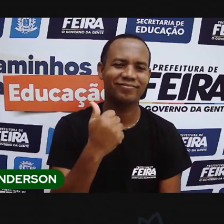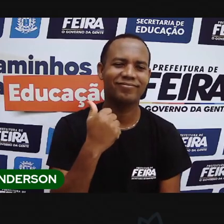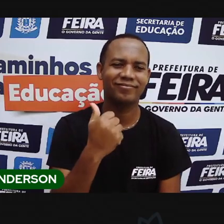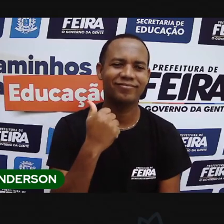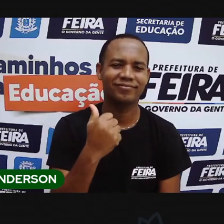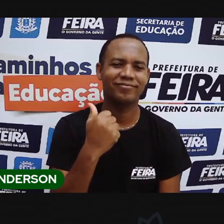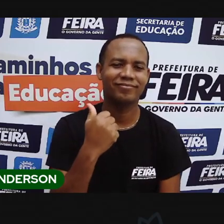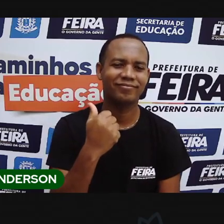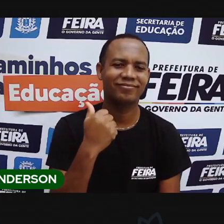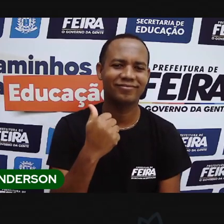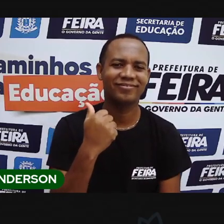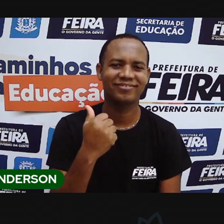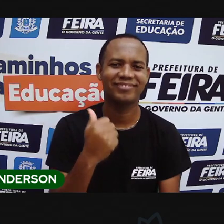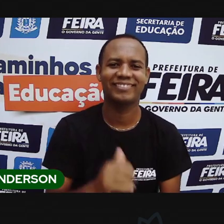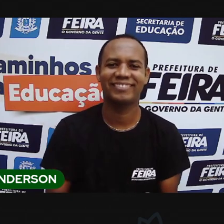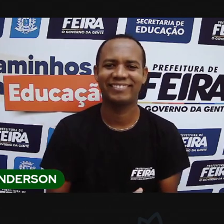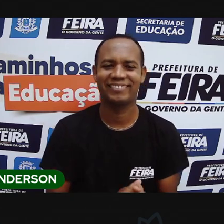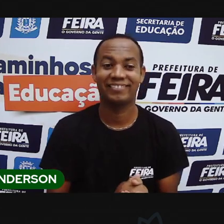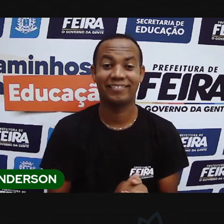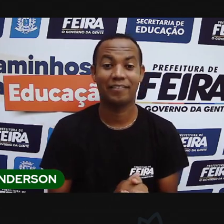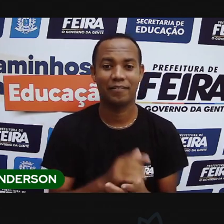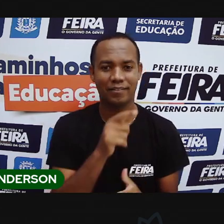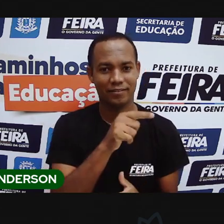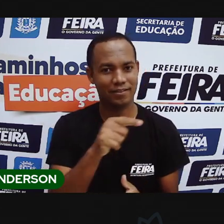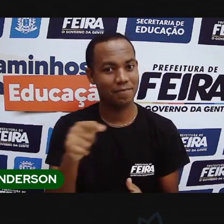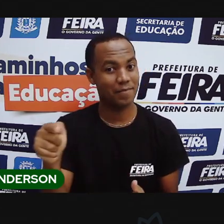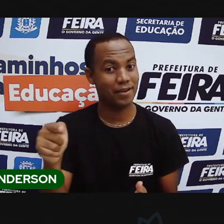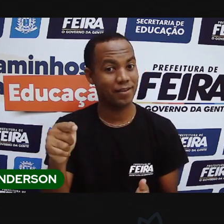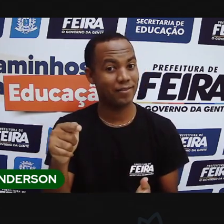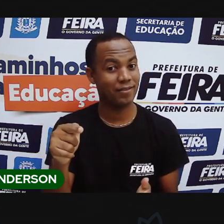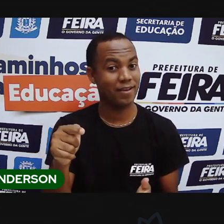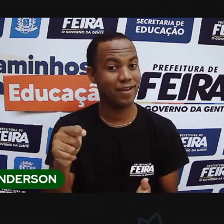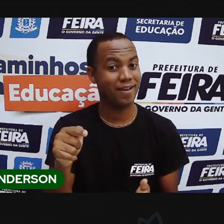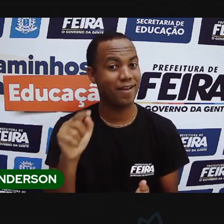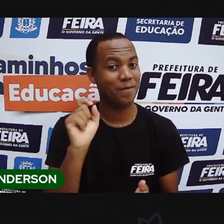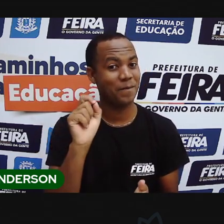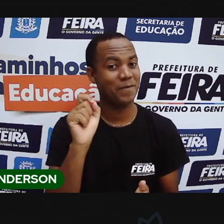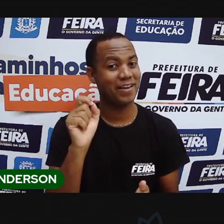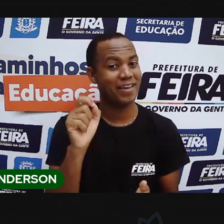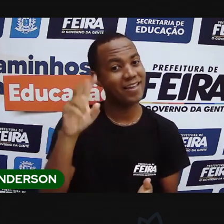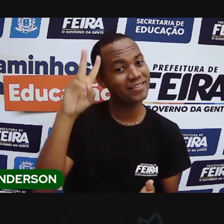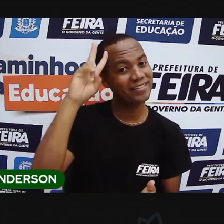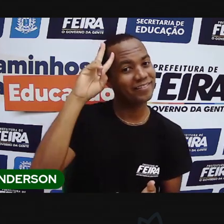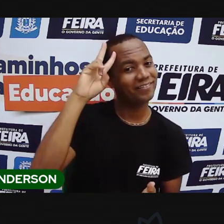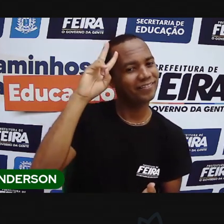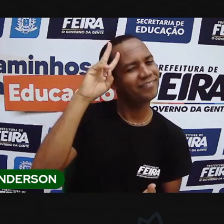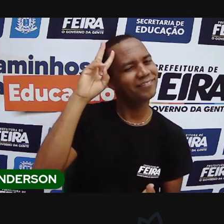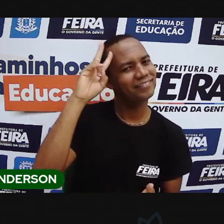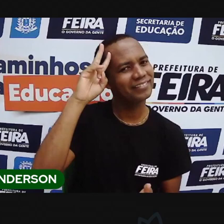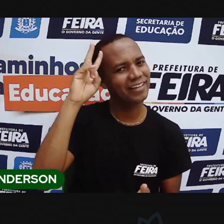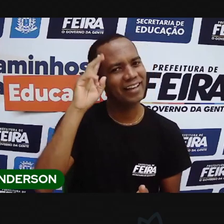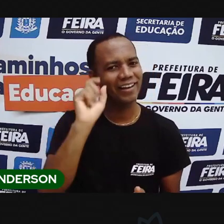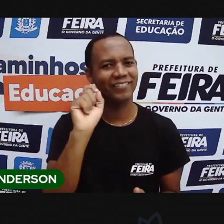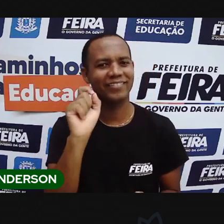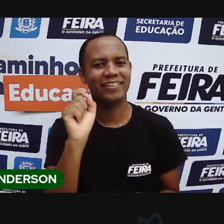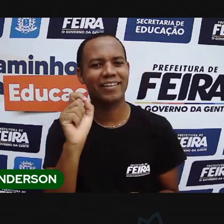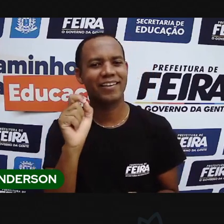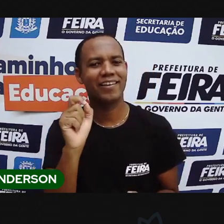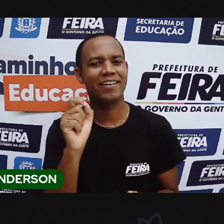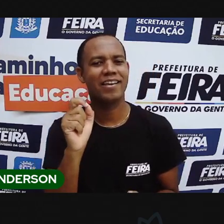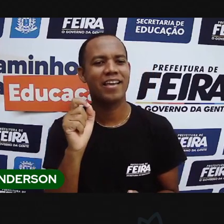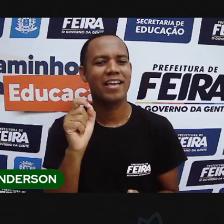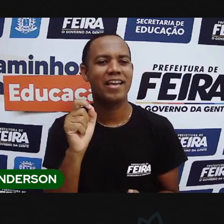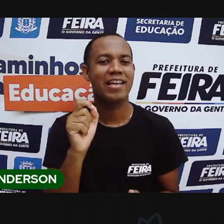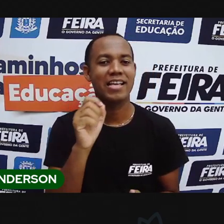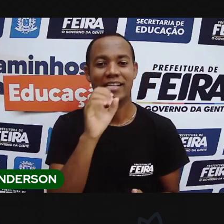Tudo bem, gente? Olha só, mais uma semana começando, segunda-feira. Como foi o final de semana de